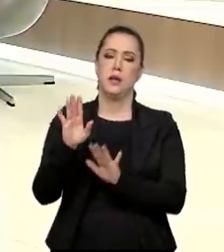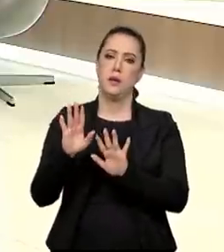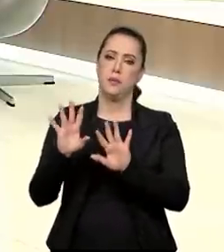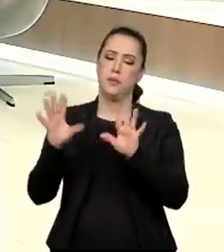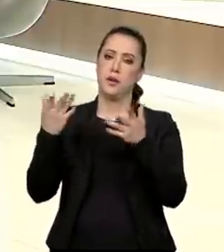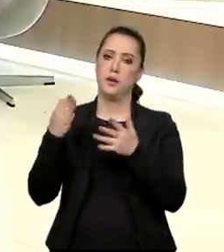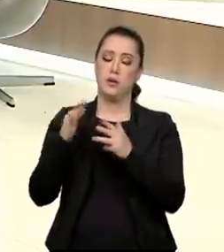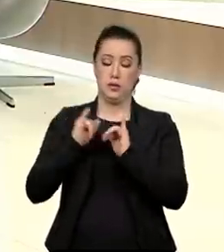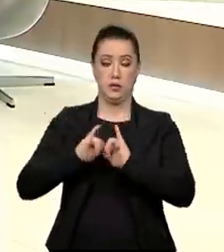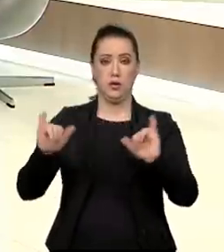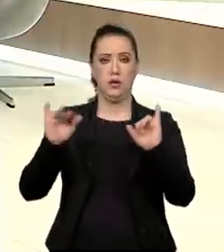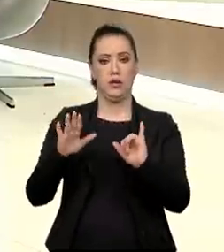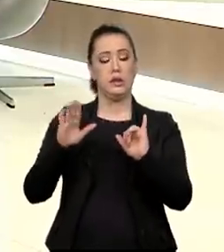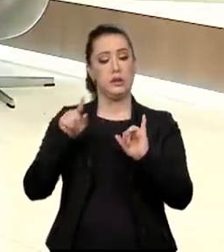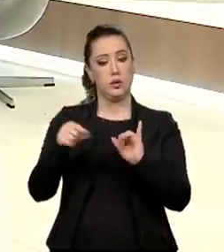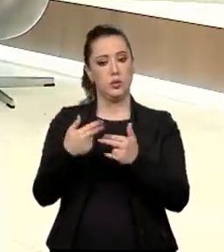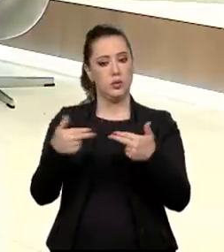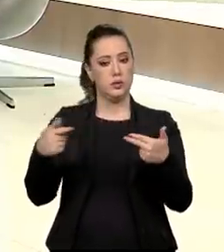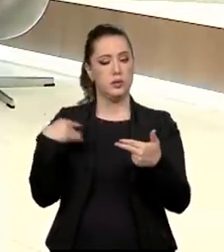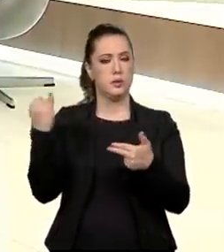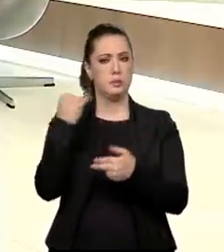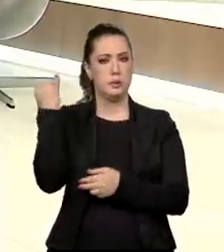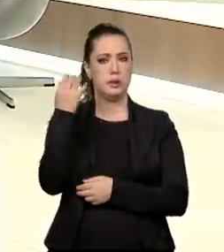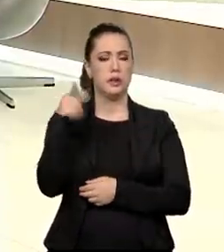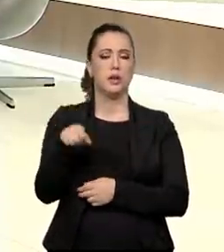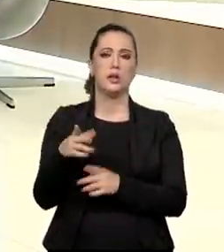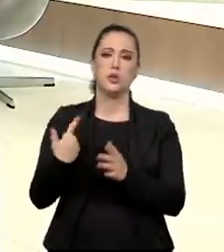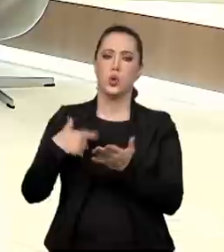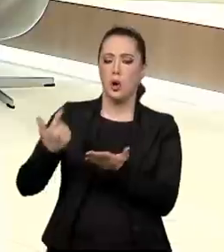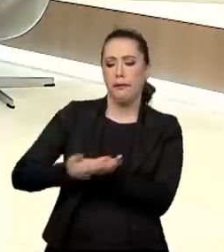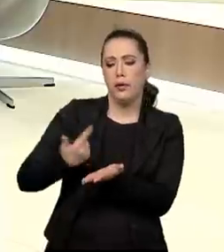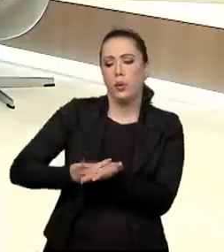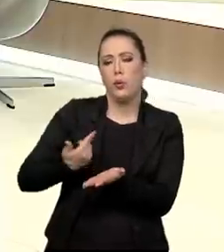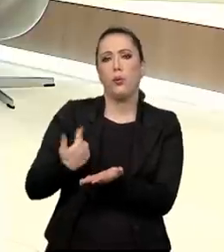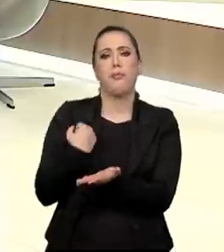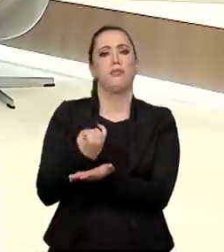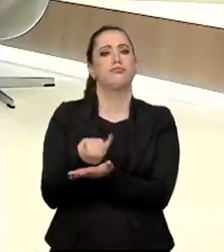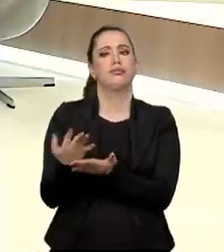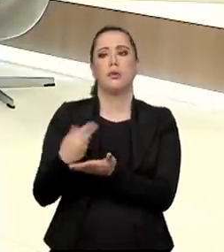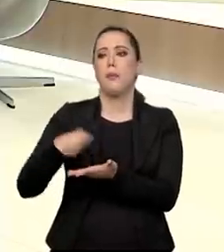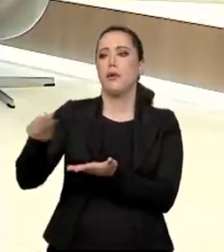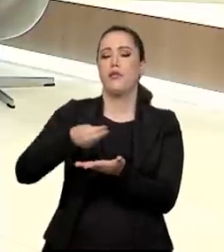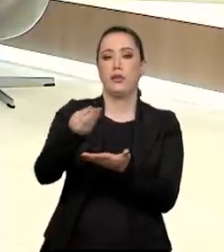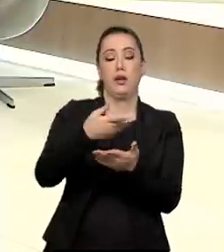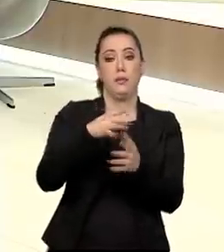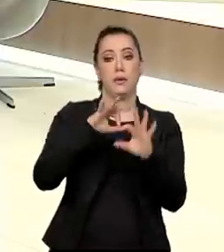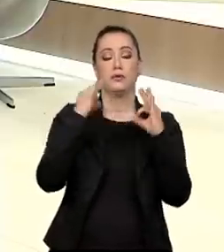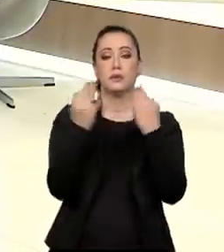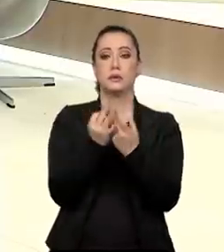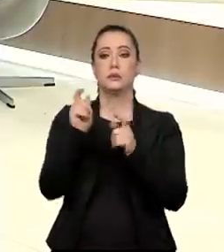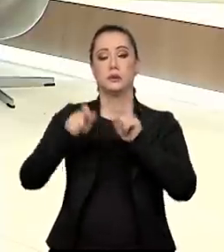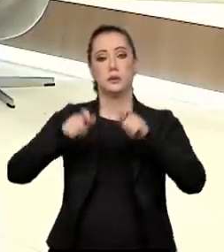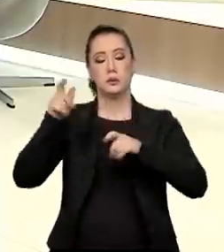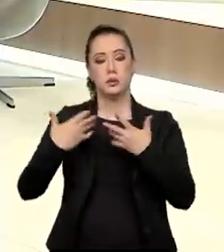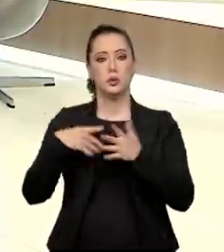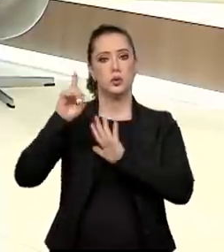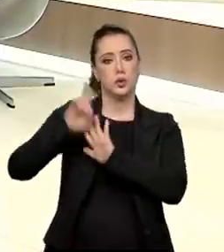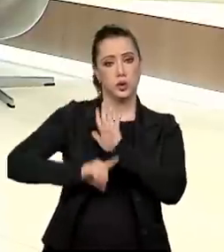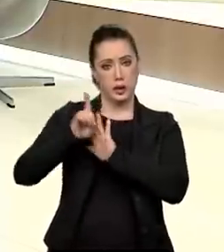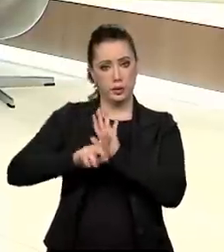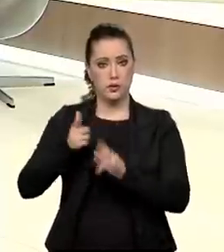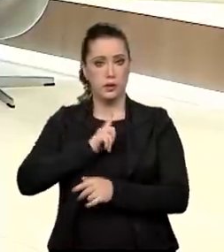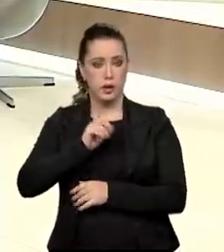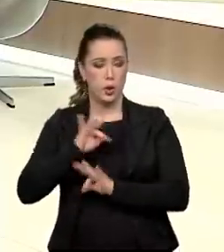eventos, lançamentos de materiais de interesse público, cartilhas de orientação para famílias, para atores do Sistema de Garantia de